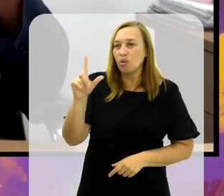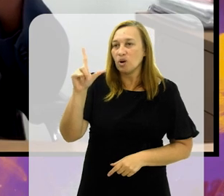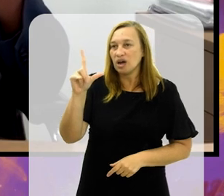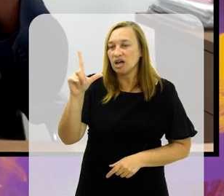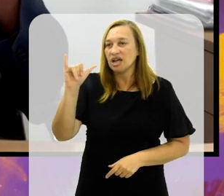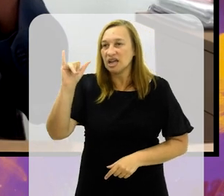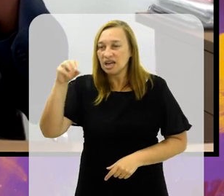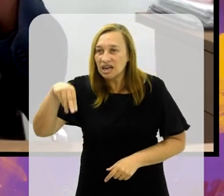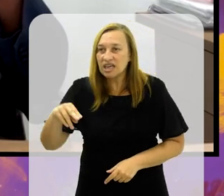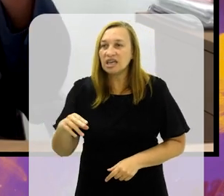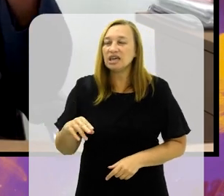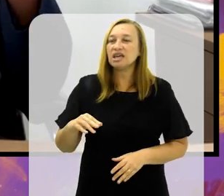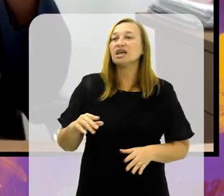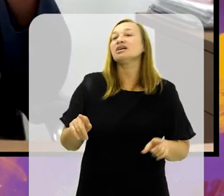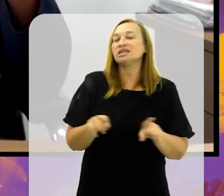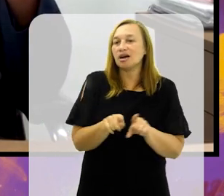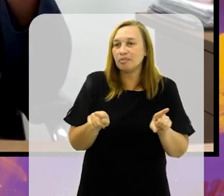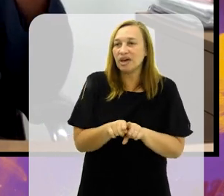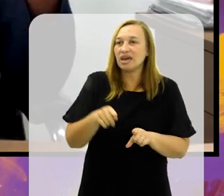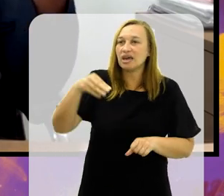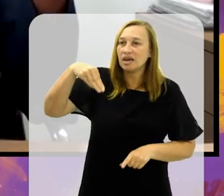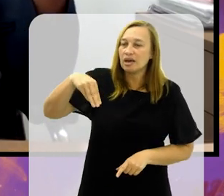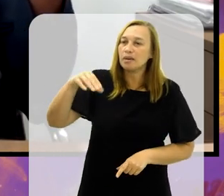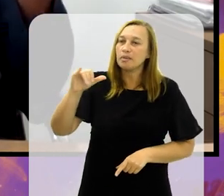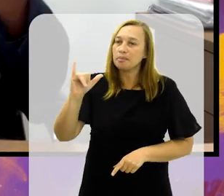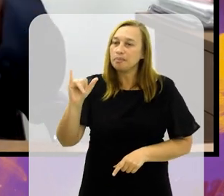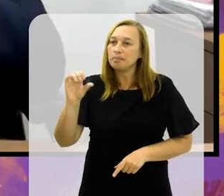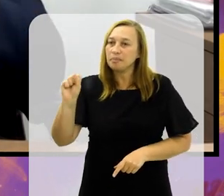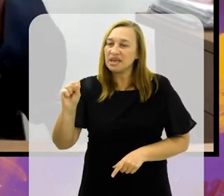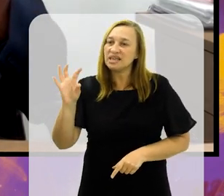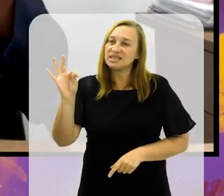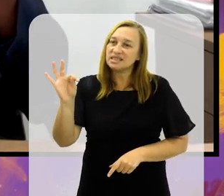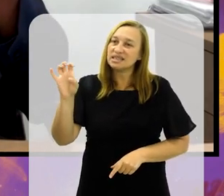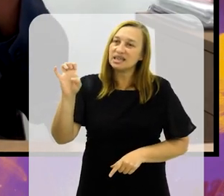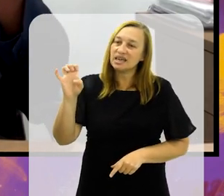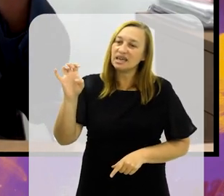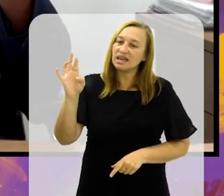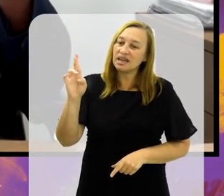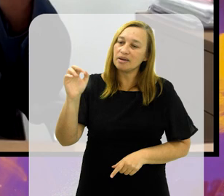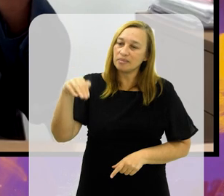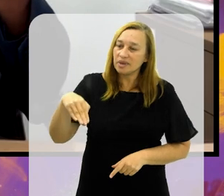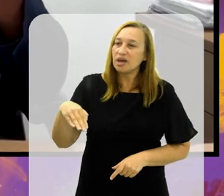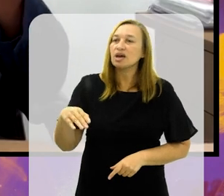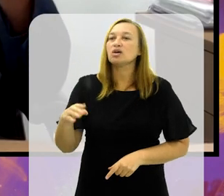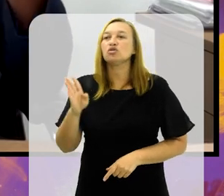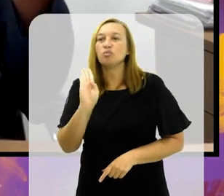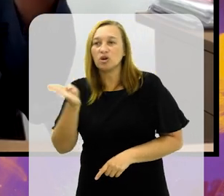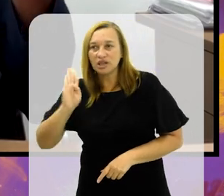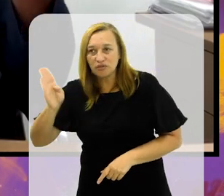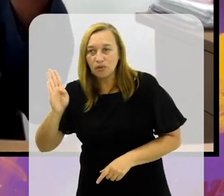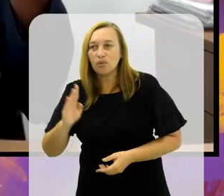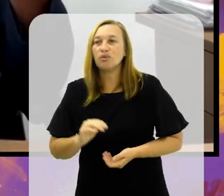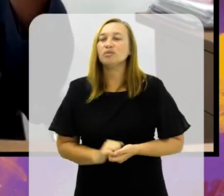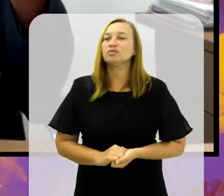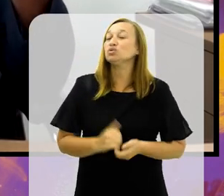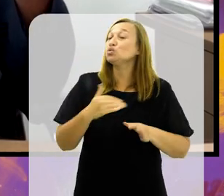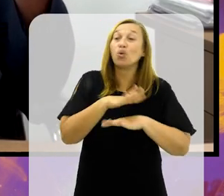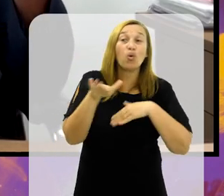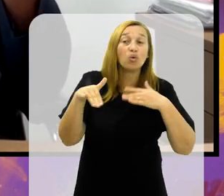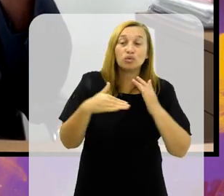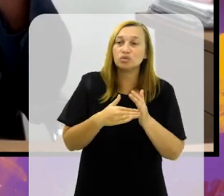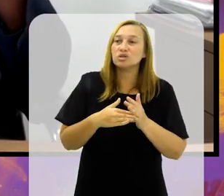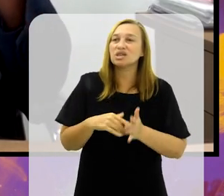o... todos, o Mister M do Botafogo, tem muita gente, o Viajante do Fluminense,